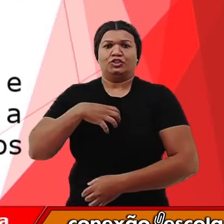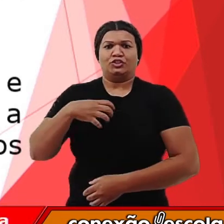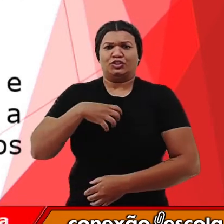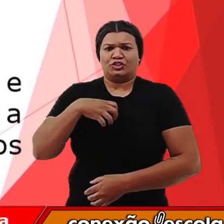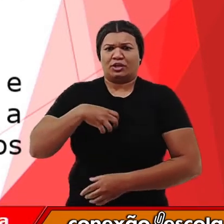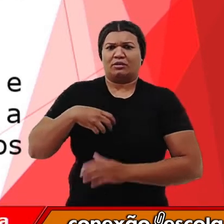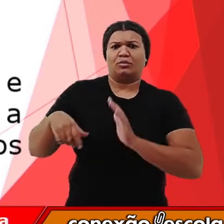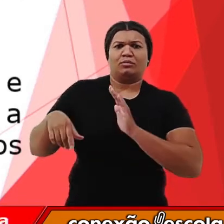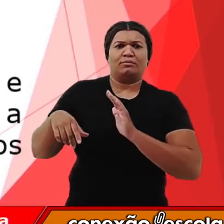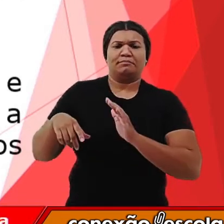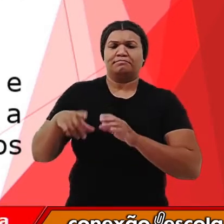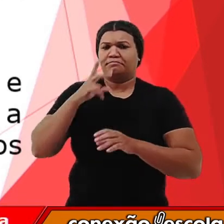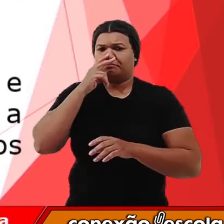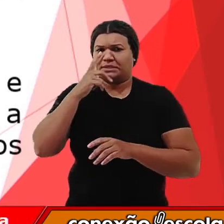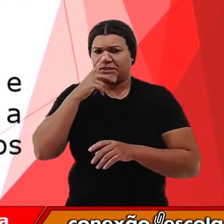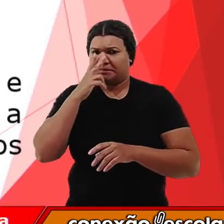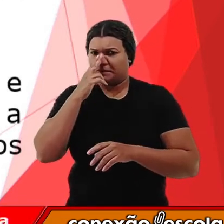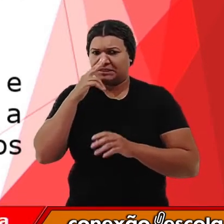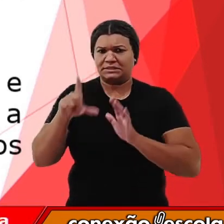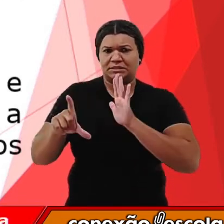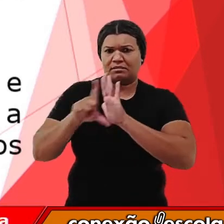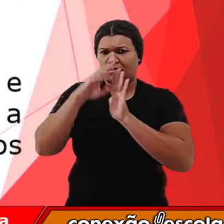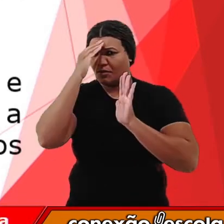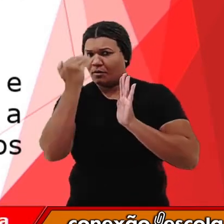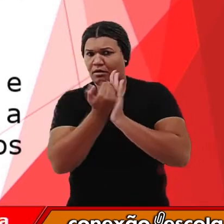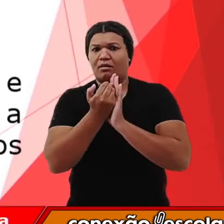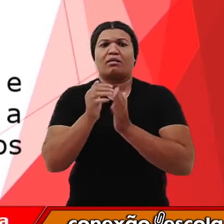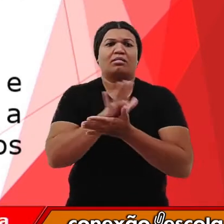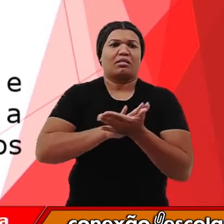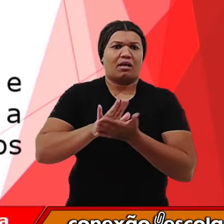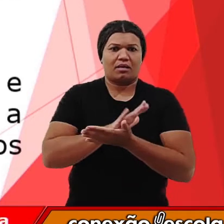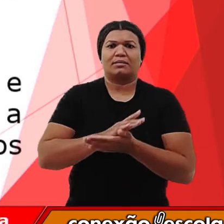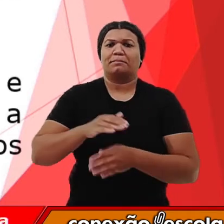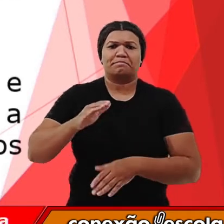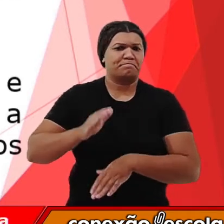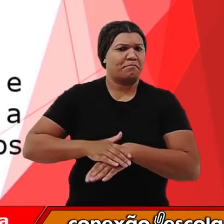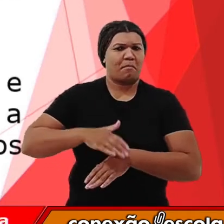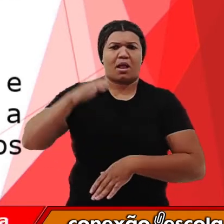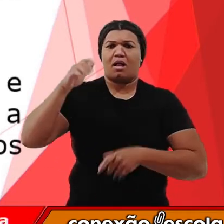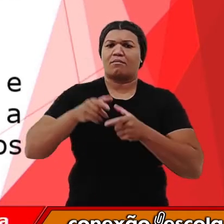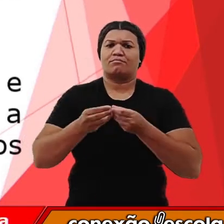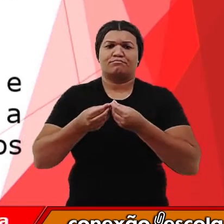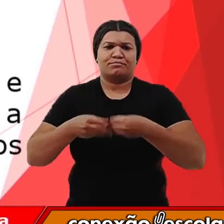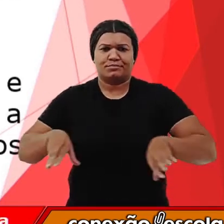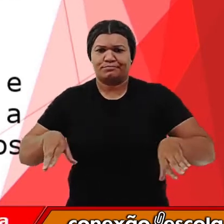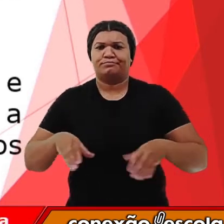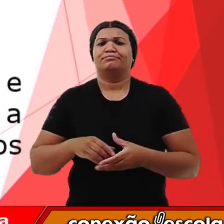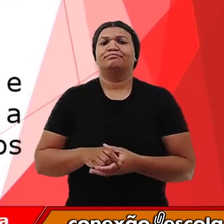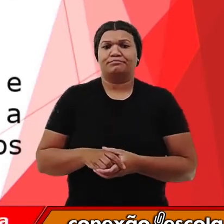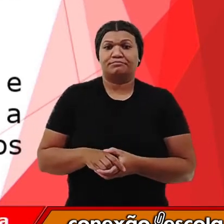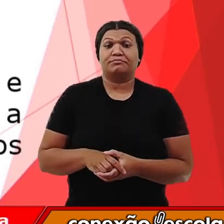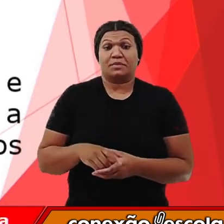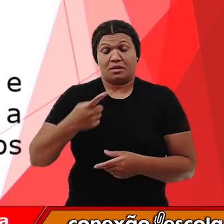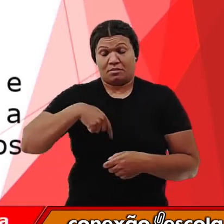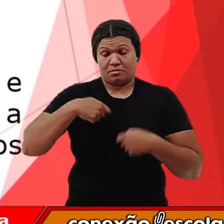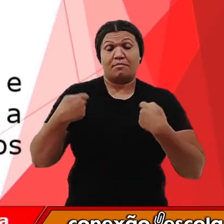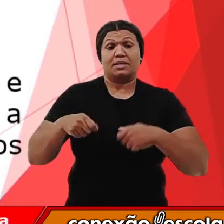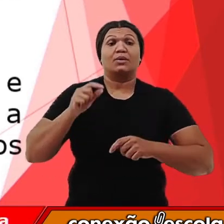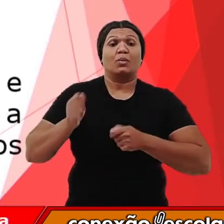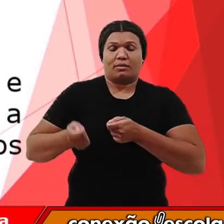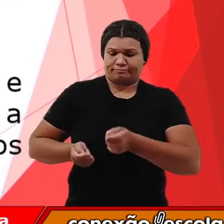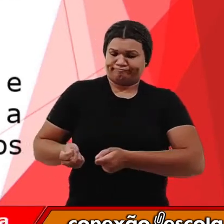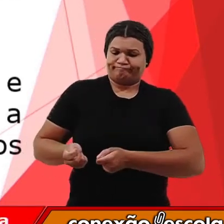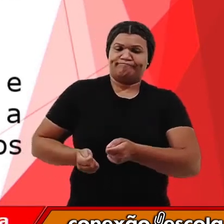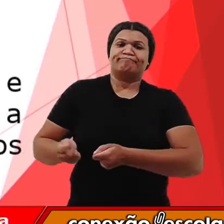maximizados, eles aumentam. Um outro ponto negativo é que, se não se dosa a irrigação